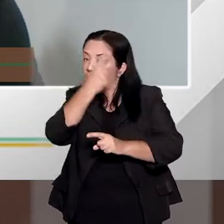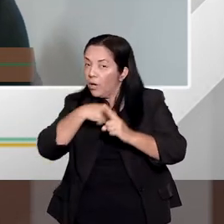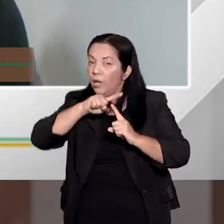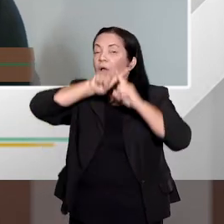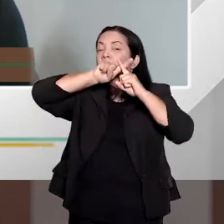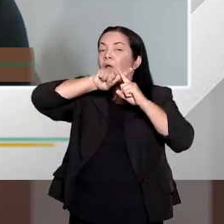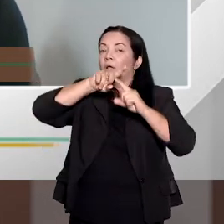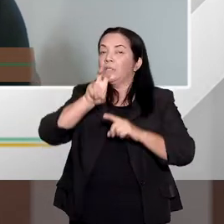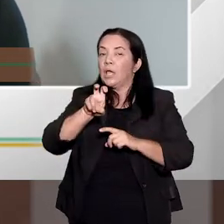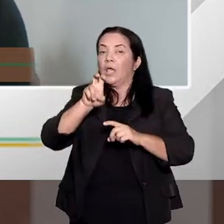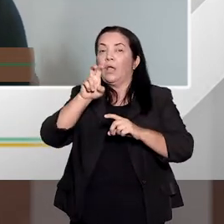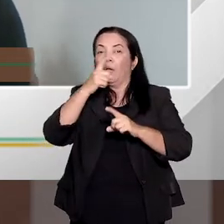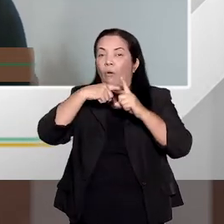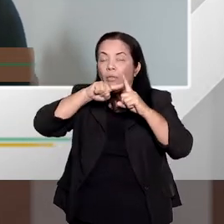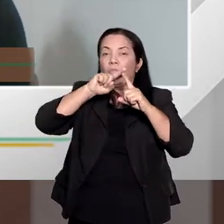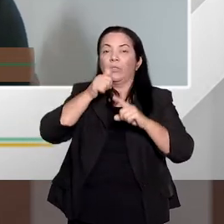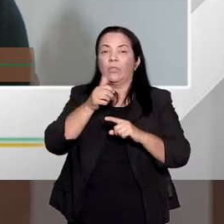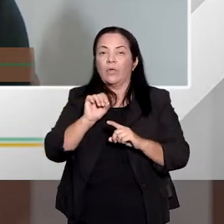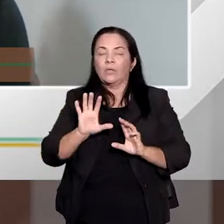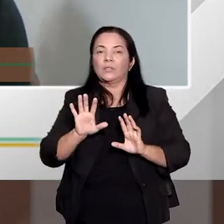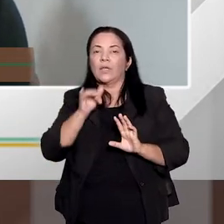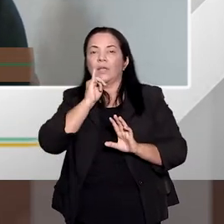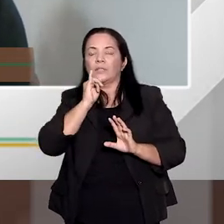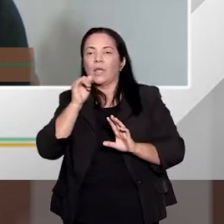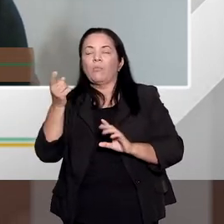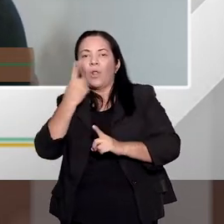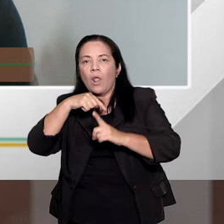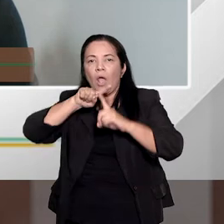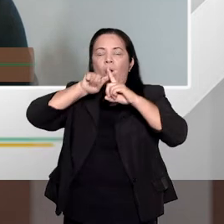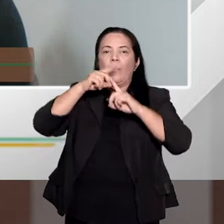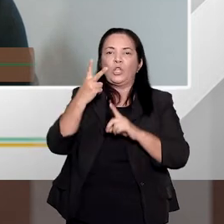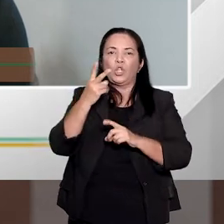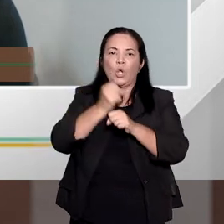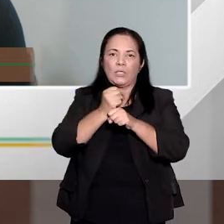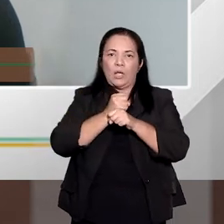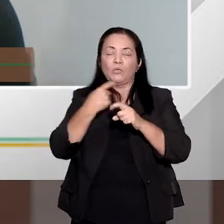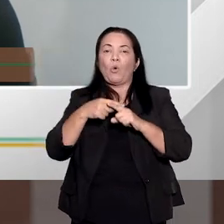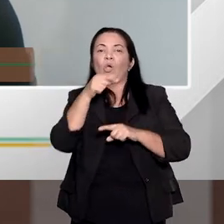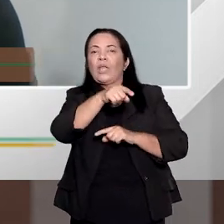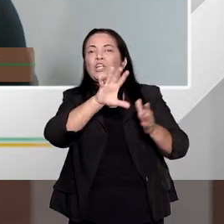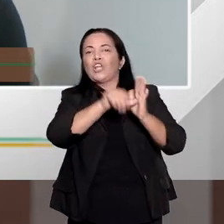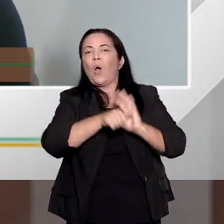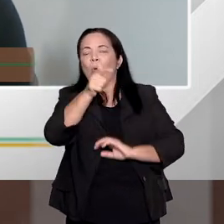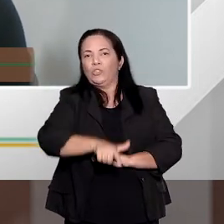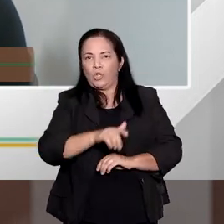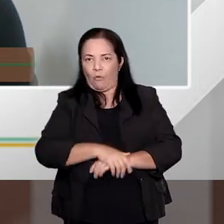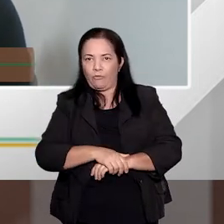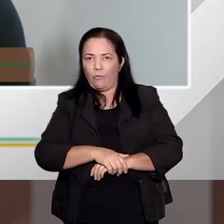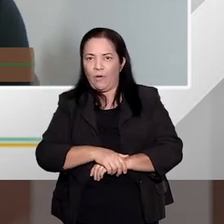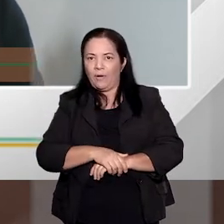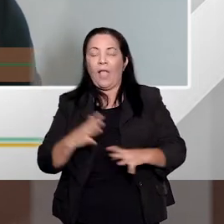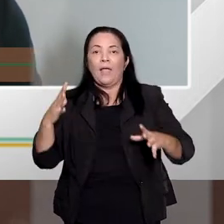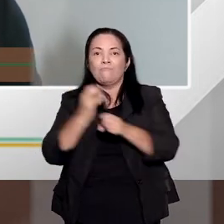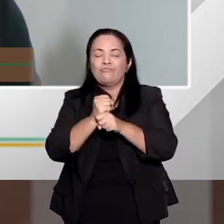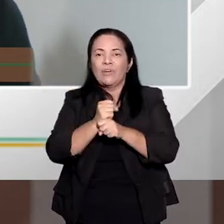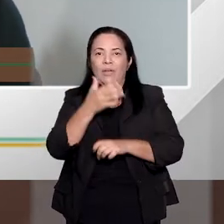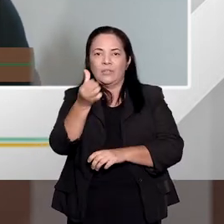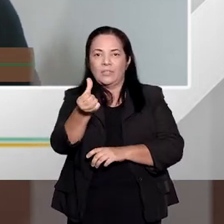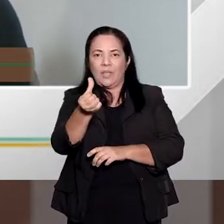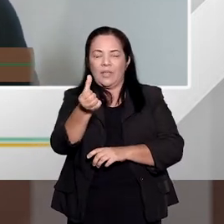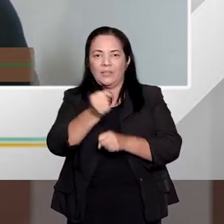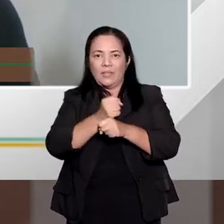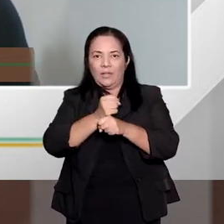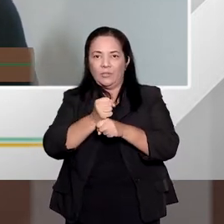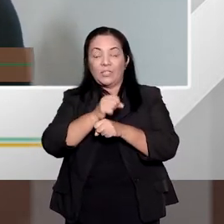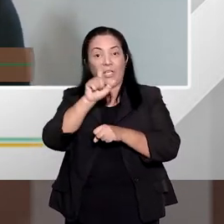enfim, fica a critério dele. Então, digamos que ele aumente em dois anos pela reincidência. Fica em seis, né? E aí, essa é a pena